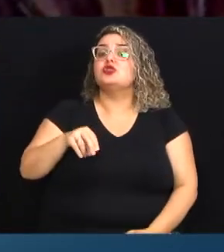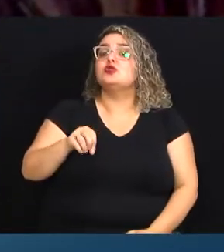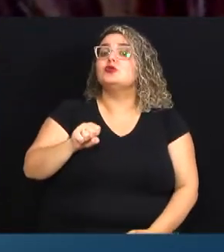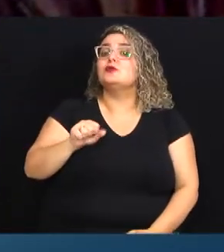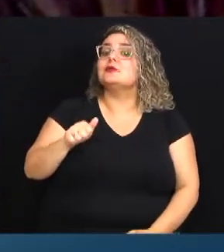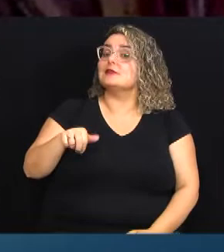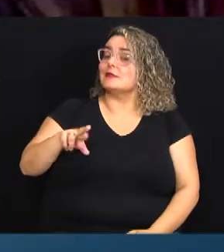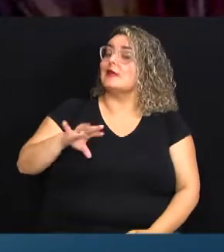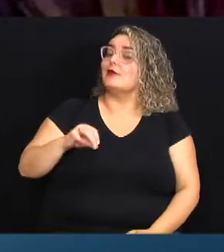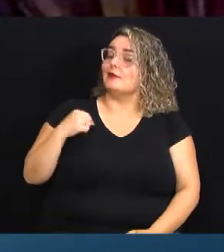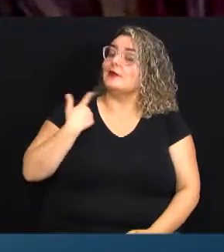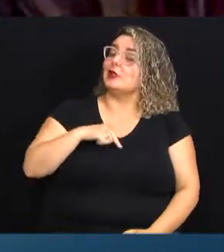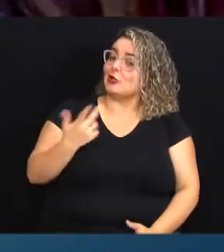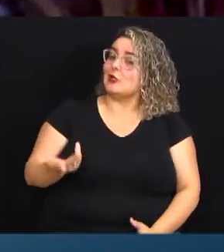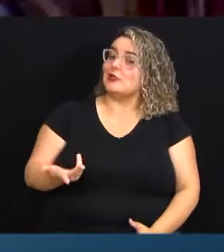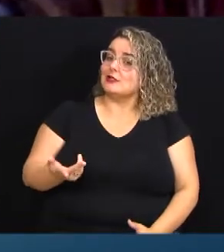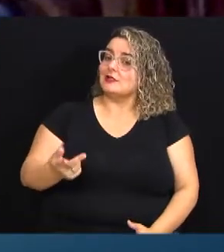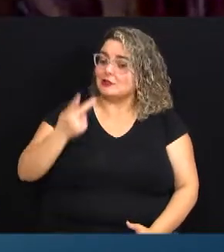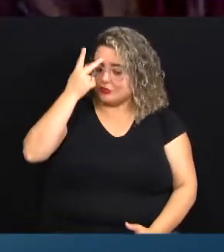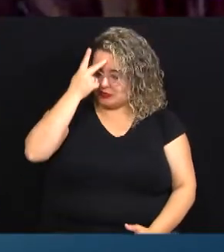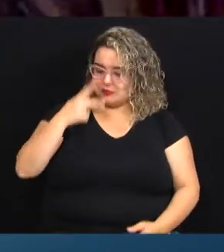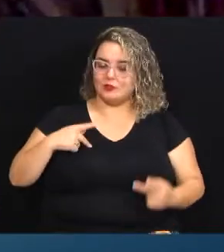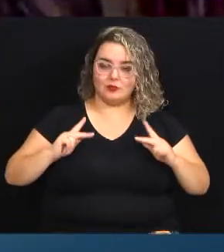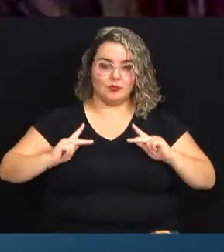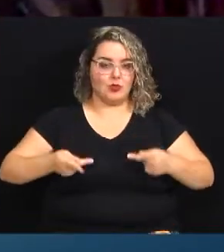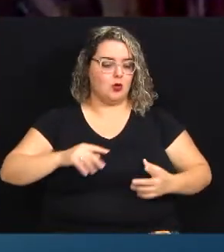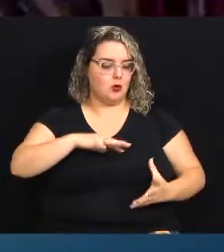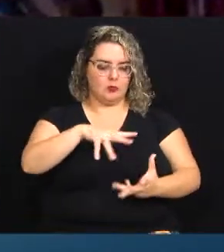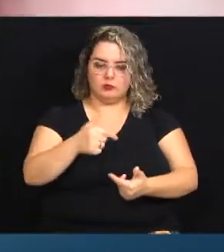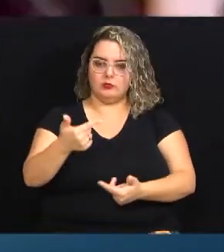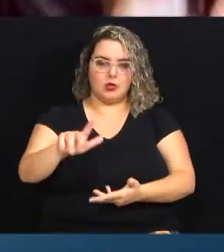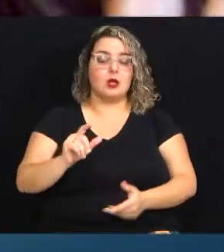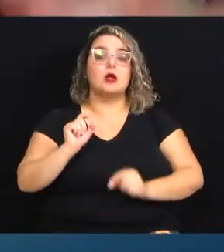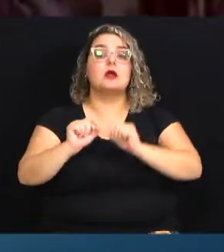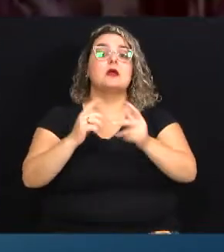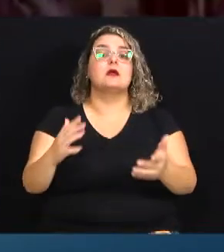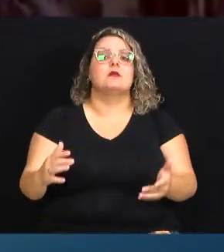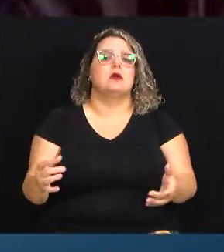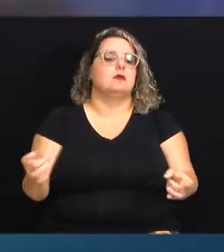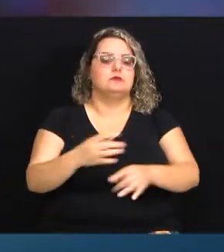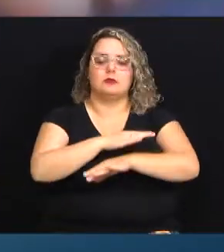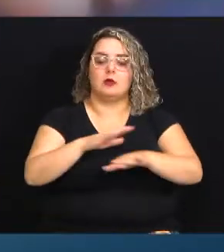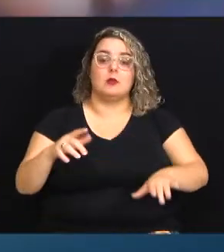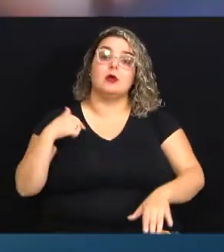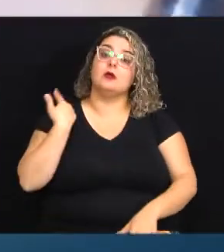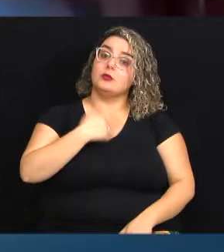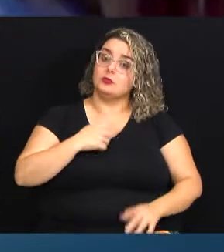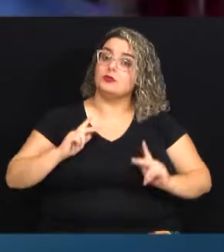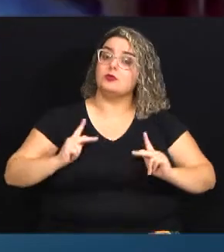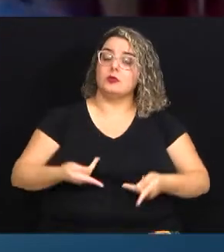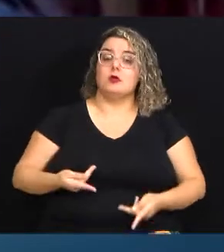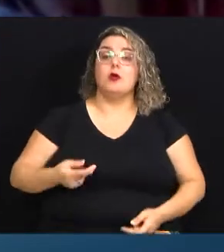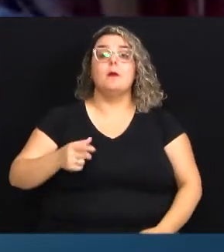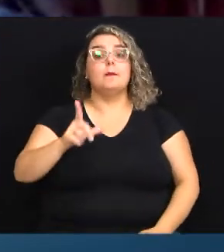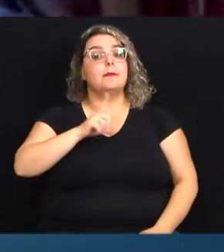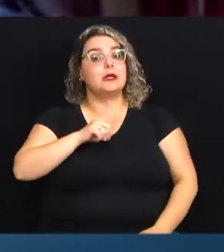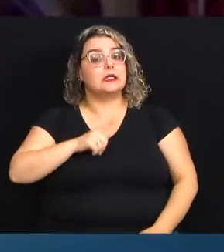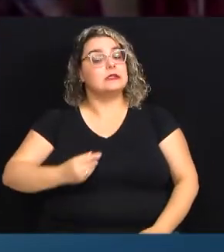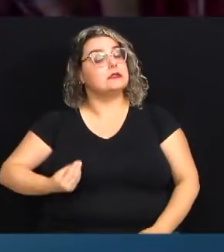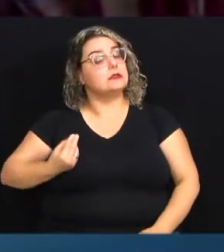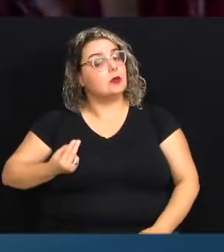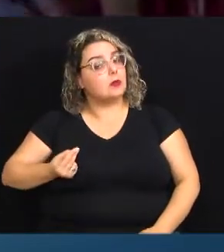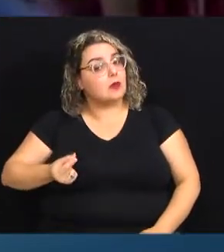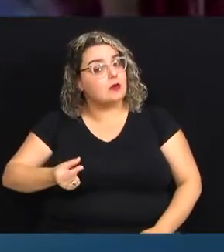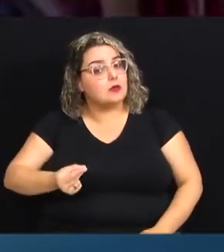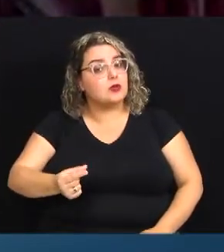somos nós, é a raça humana, o planeta vai continuar. Quem vai cair fora somos nós. Para prolongar a